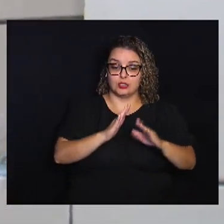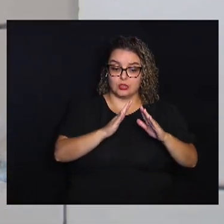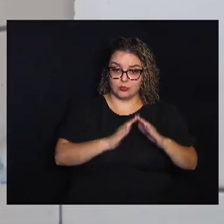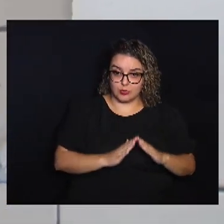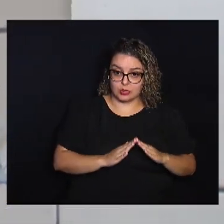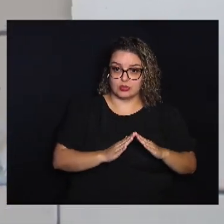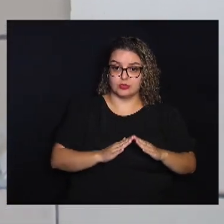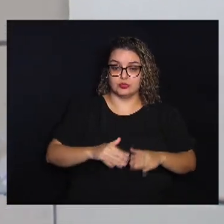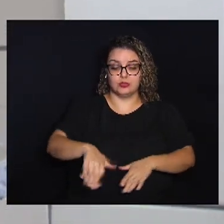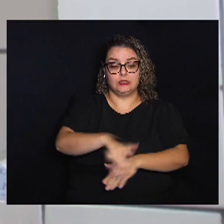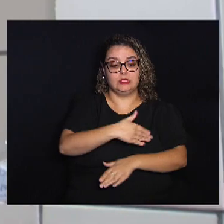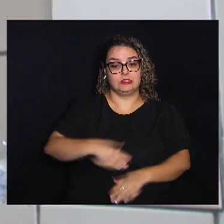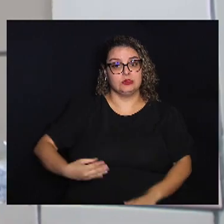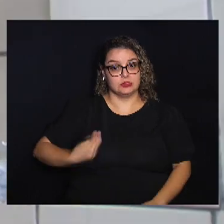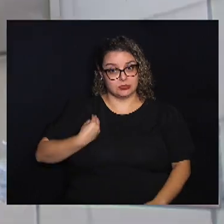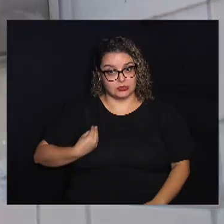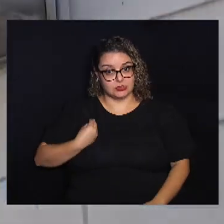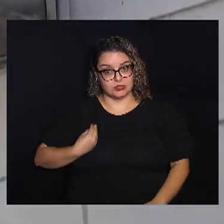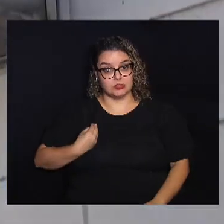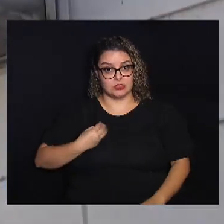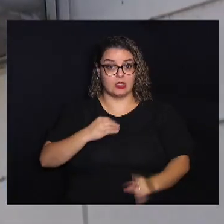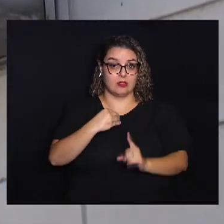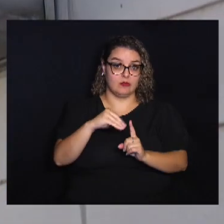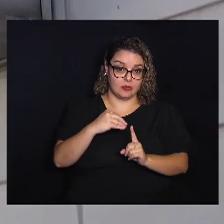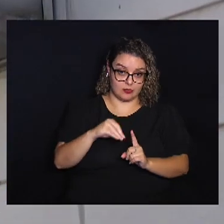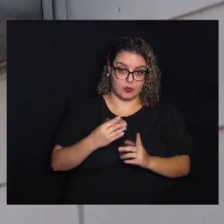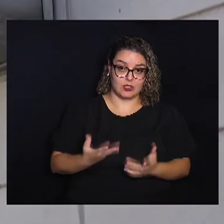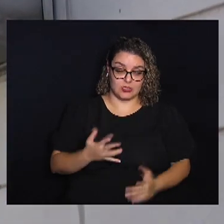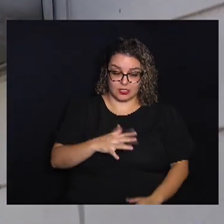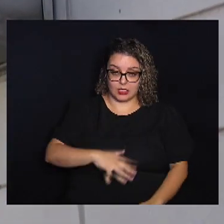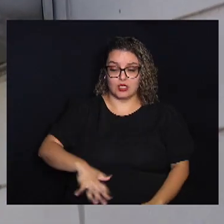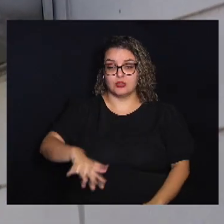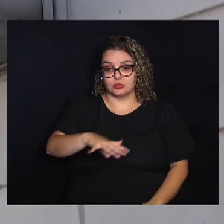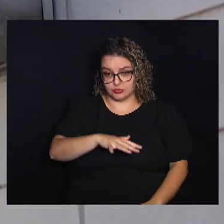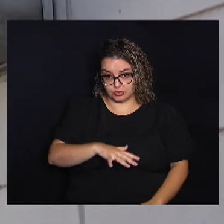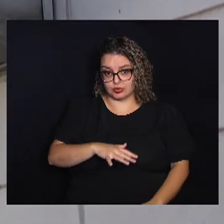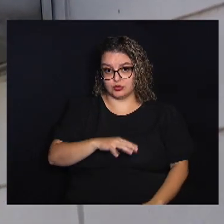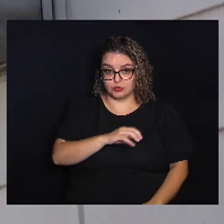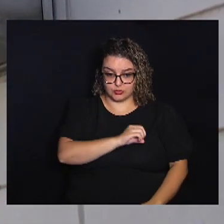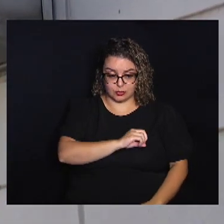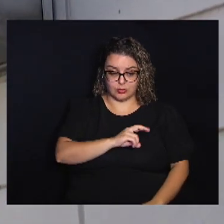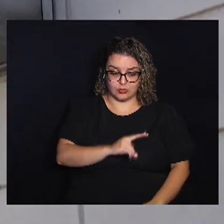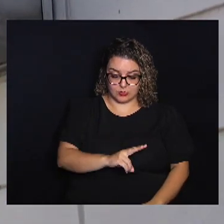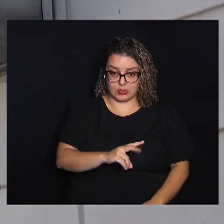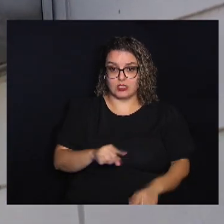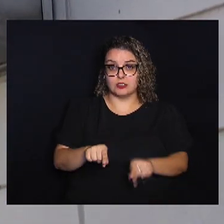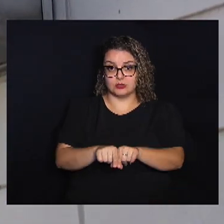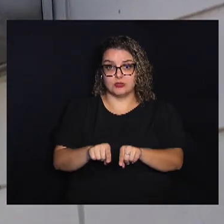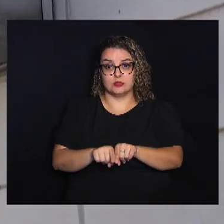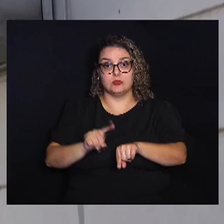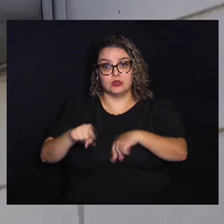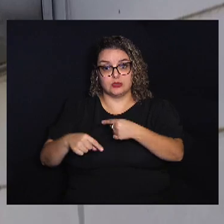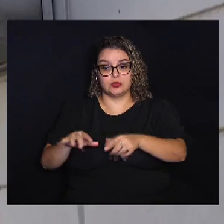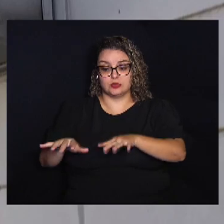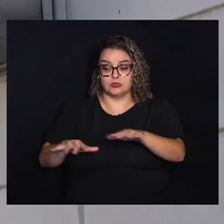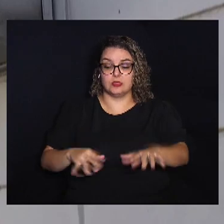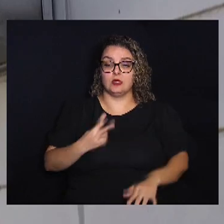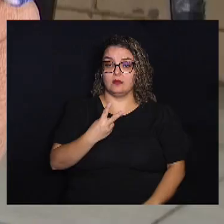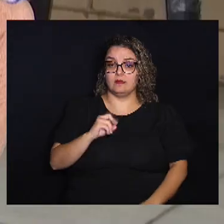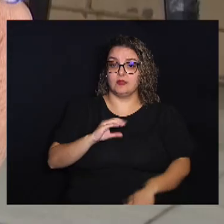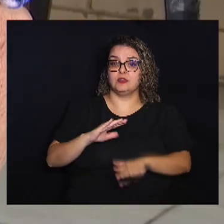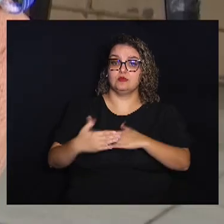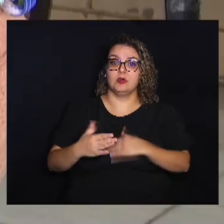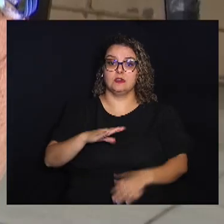famílias que estão em vulnerabilidade social Na região do Distrito do Ouro Verde E também de outros 20 bairros da